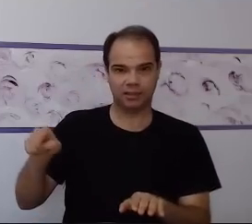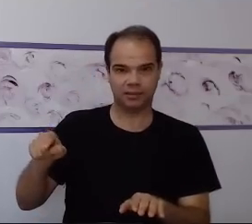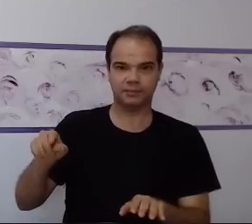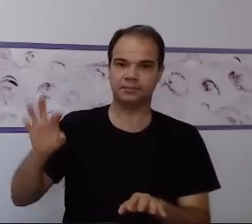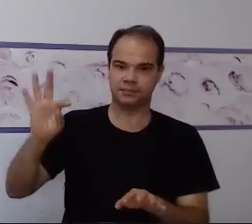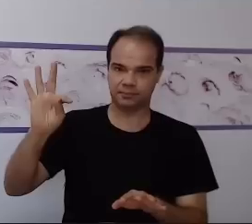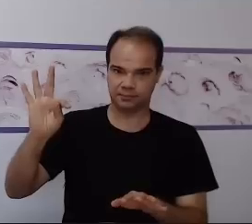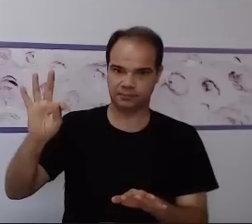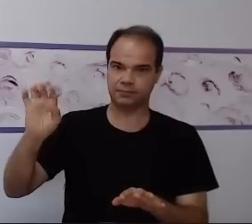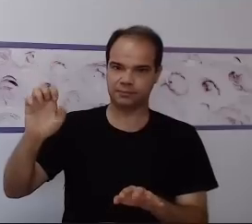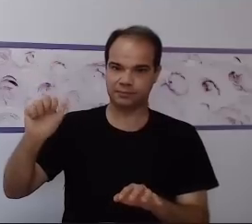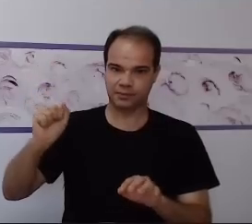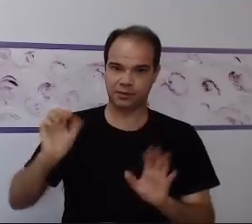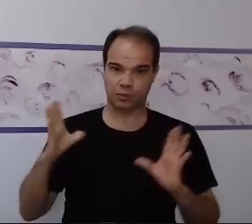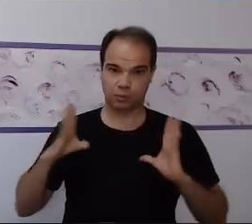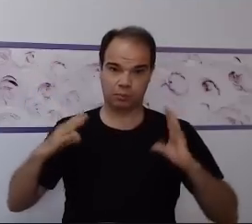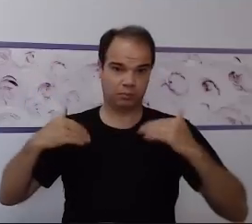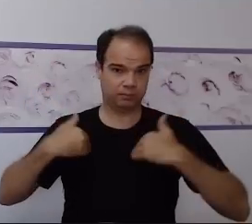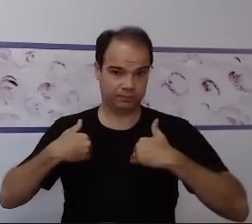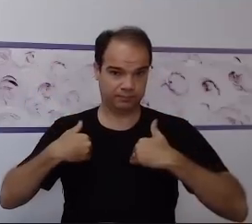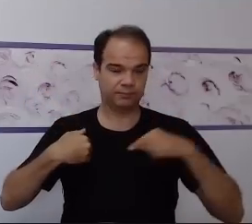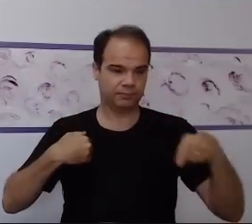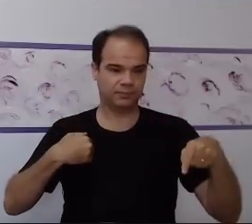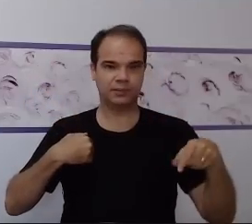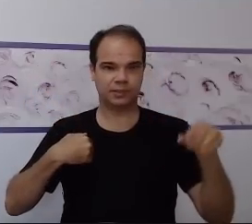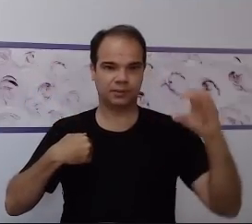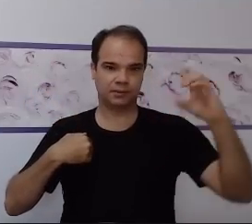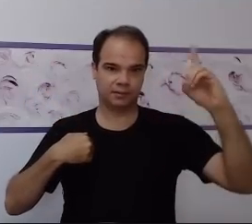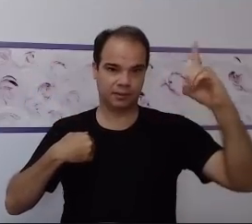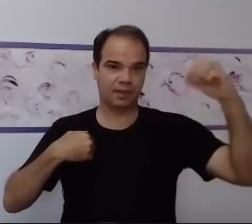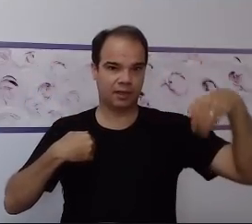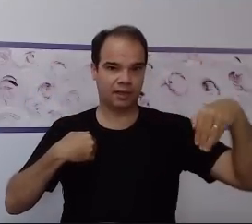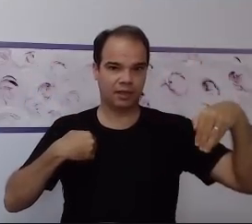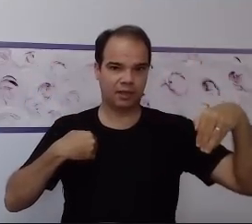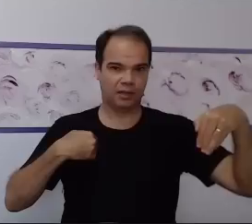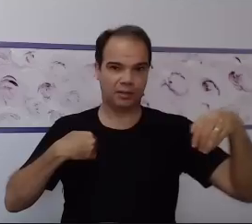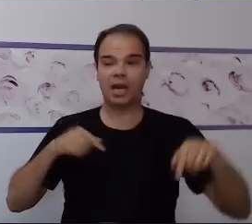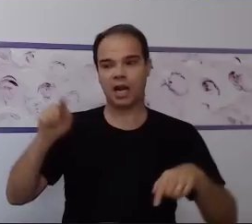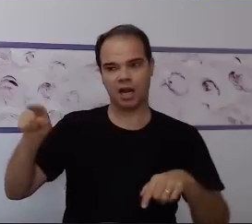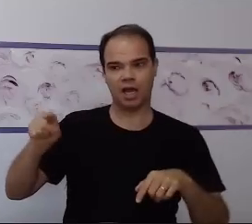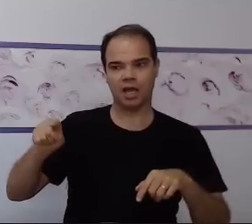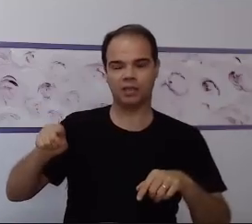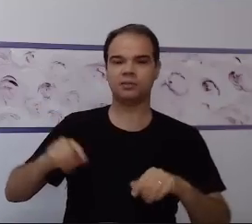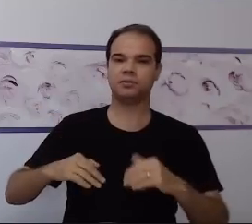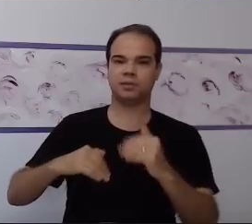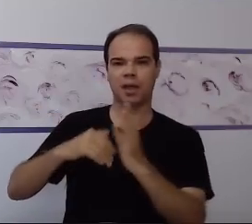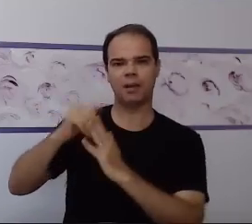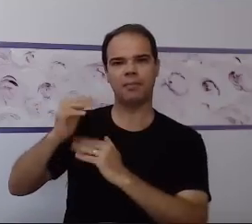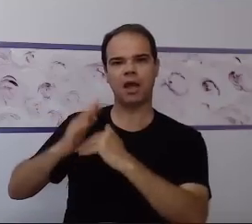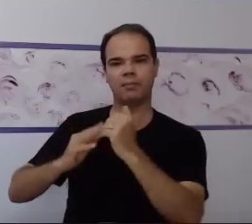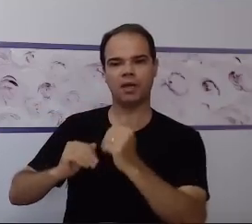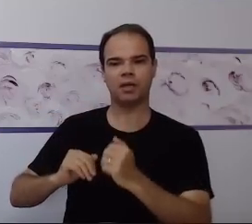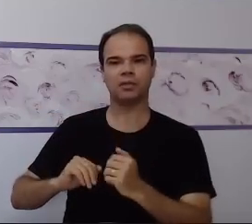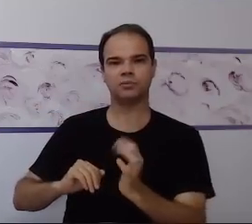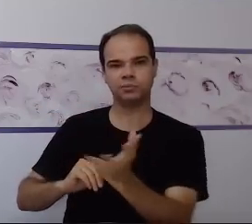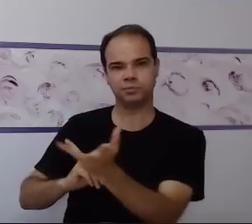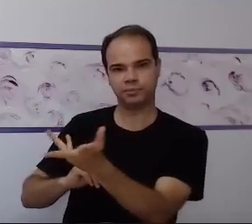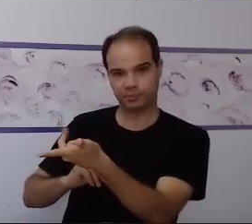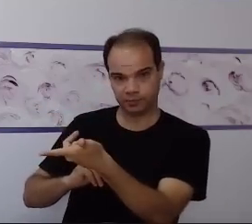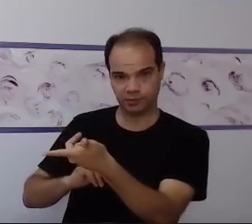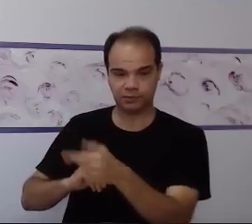apresente, ele tem um potencial. Ele tem uma habilidade já desenvolvida, que pode ser